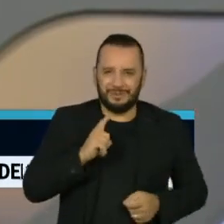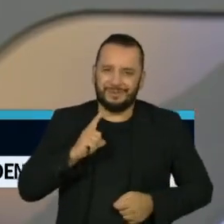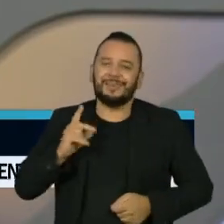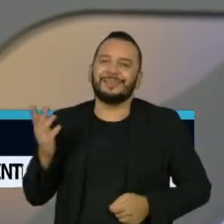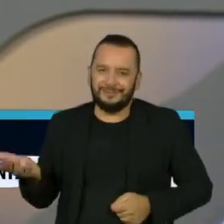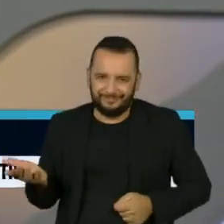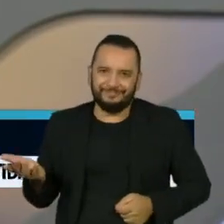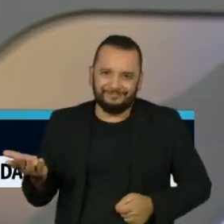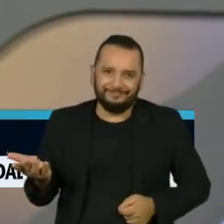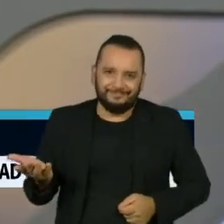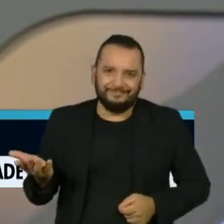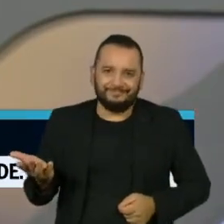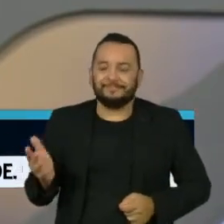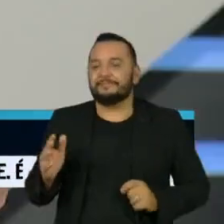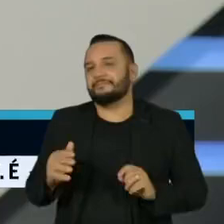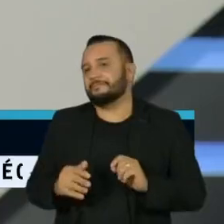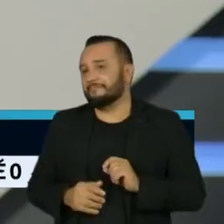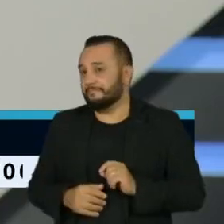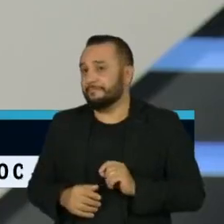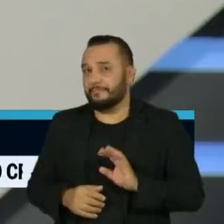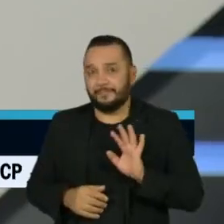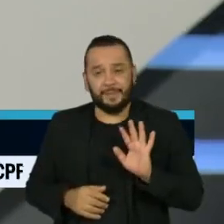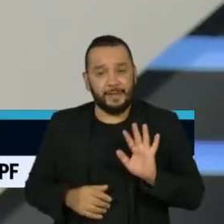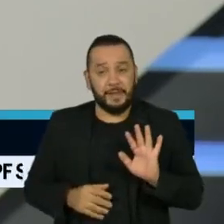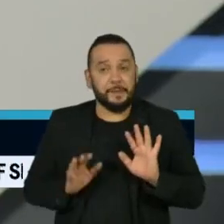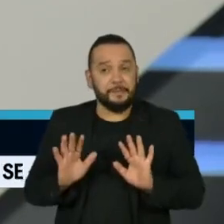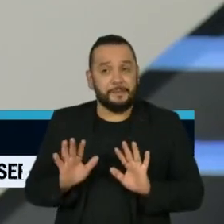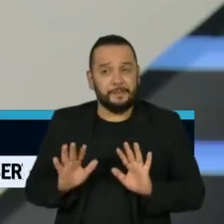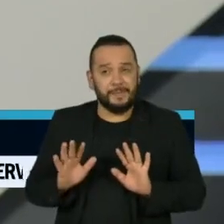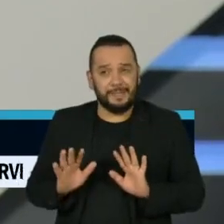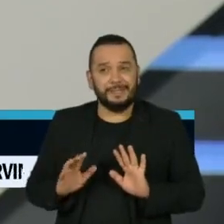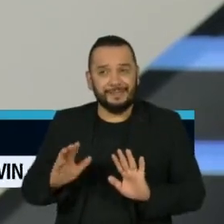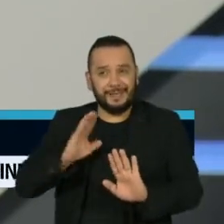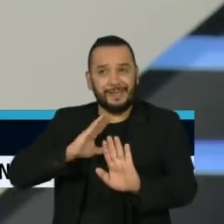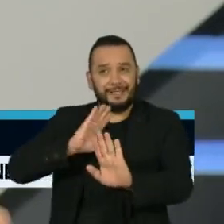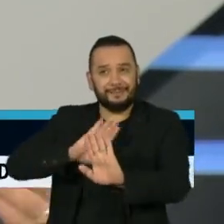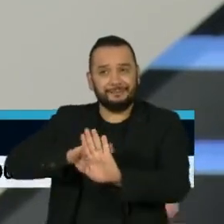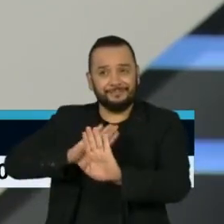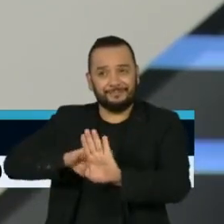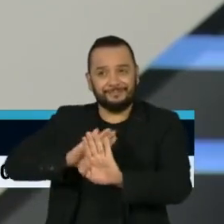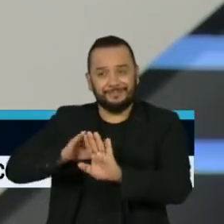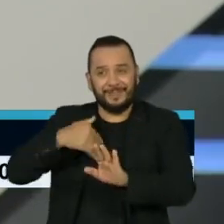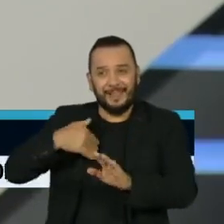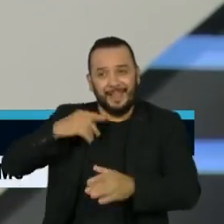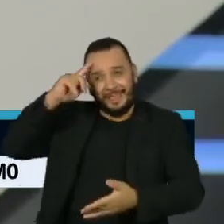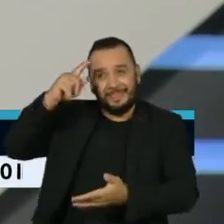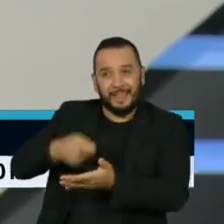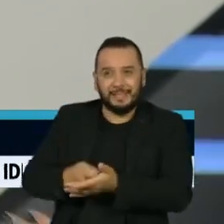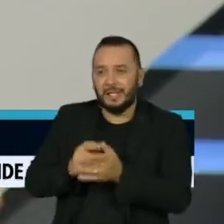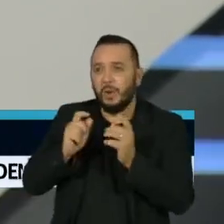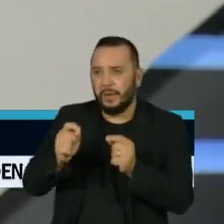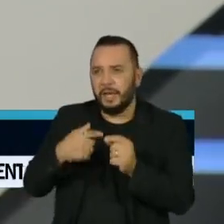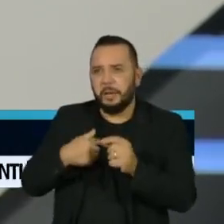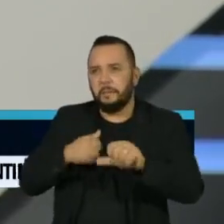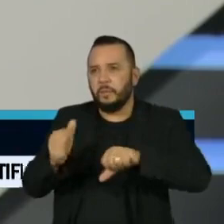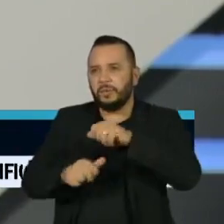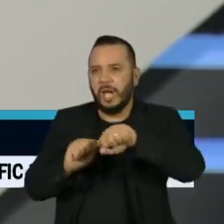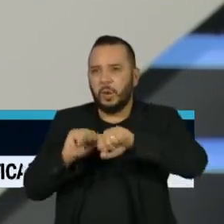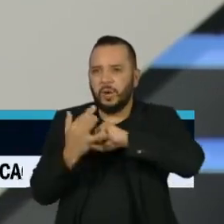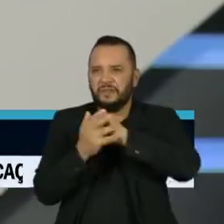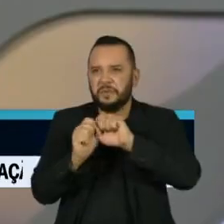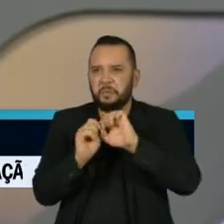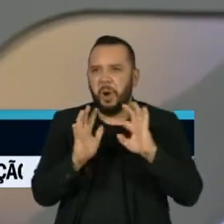um estado endêmico. Agora, há uma pressão muito grande por trás dessa decisão de passar a pandemia para uma